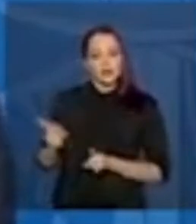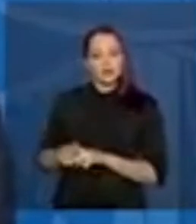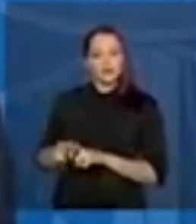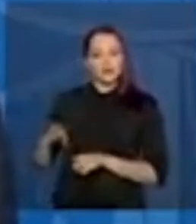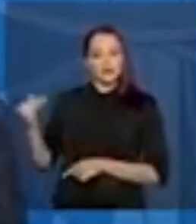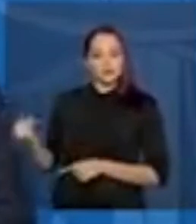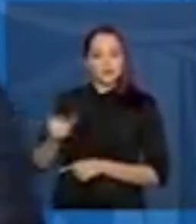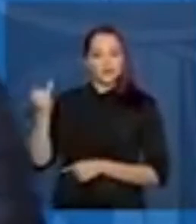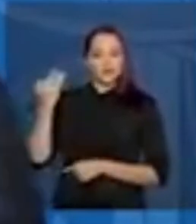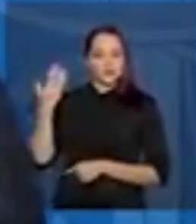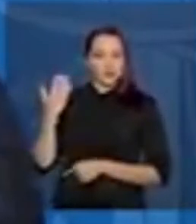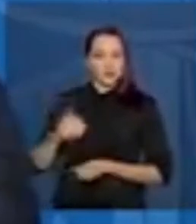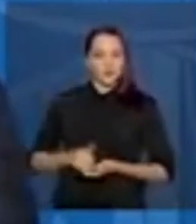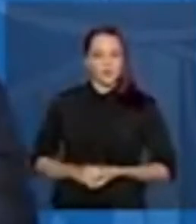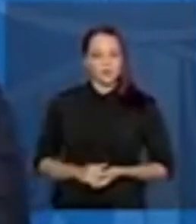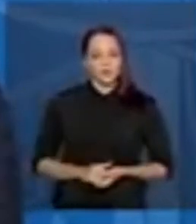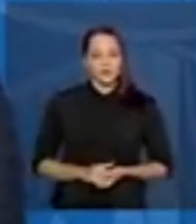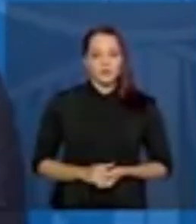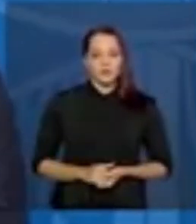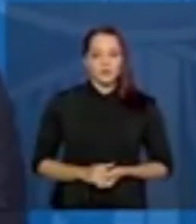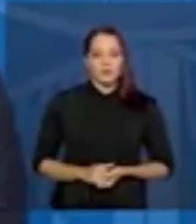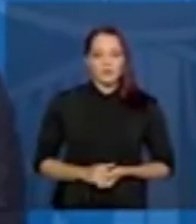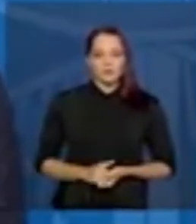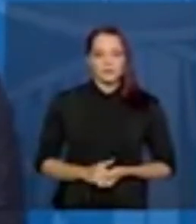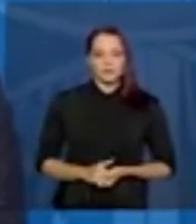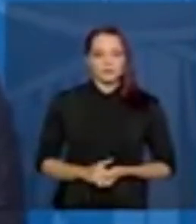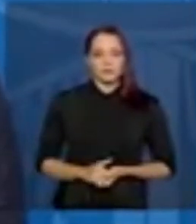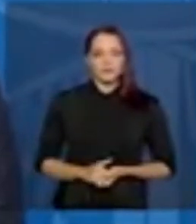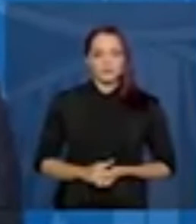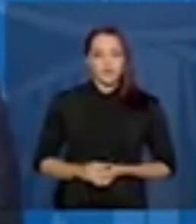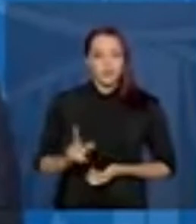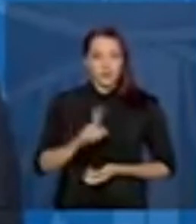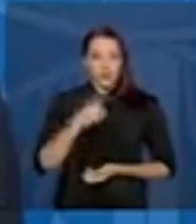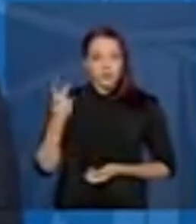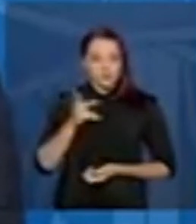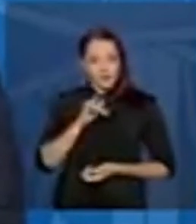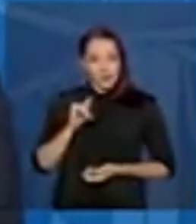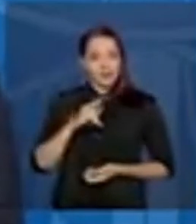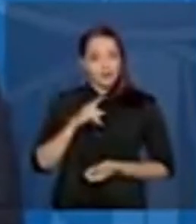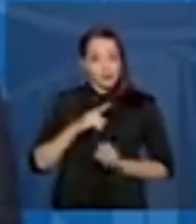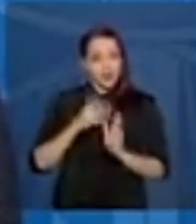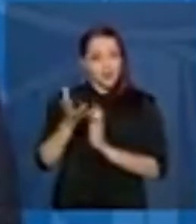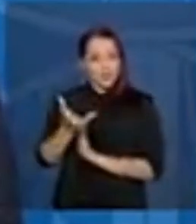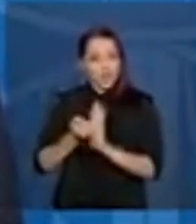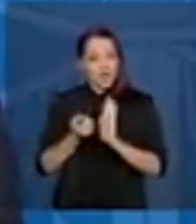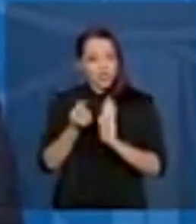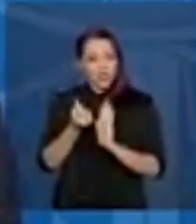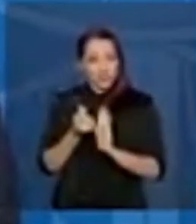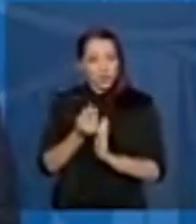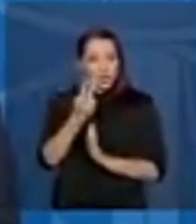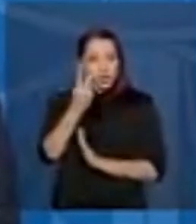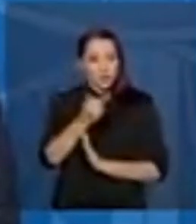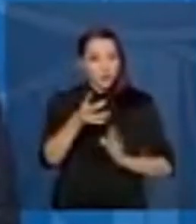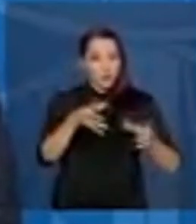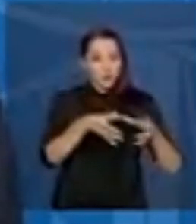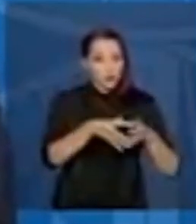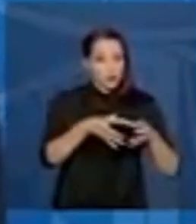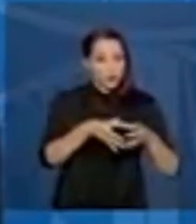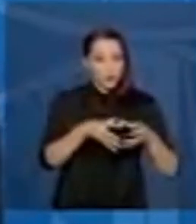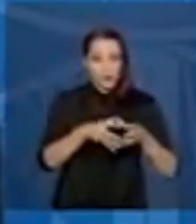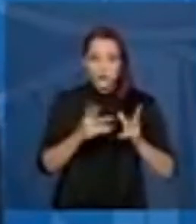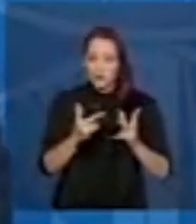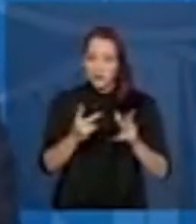Pode passar, por favor? Nós teremos o saque em dinheiro de dois ciclos de uma vez.